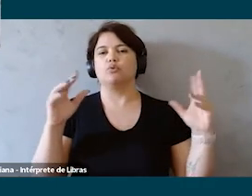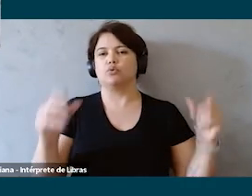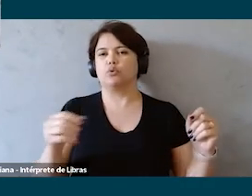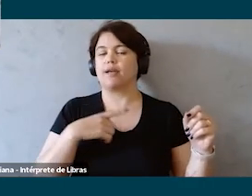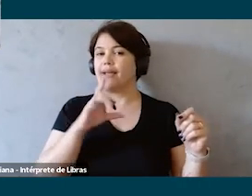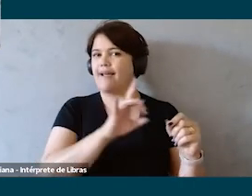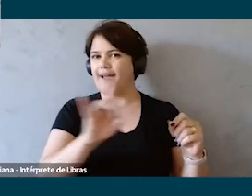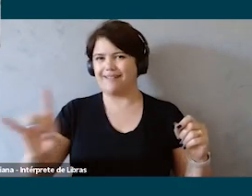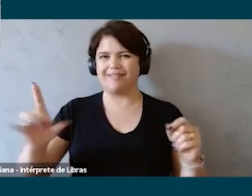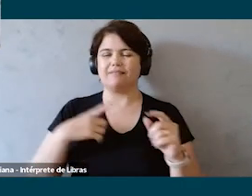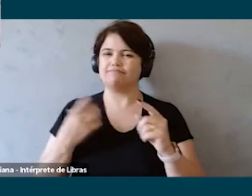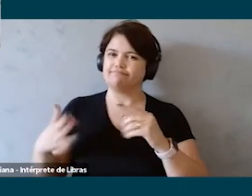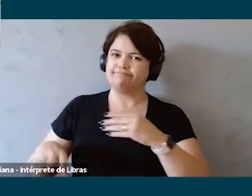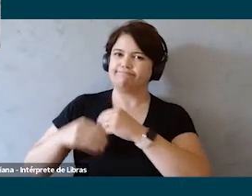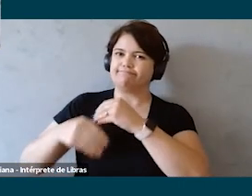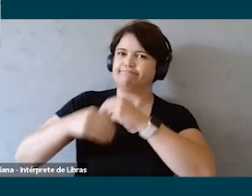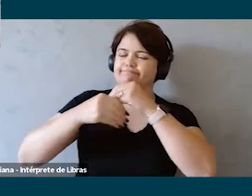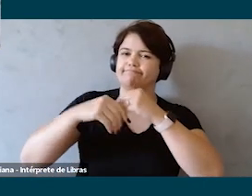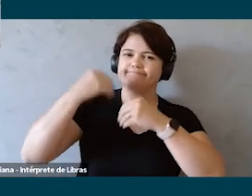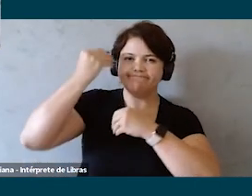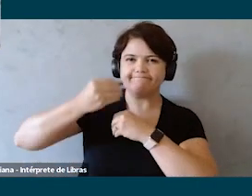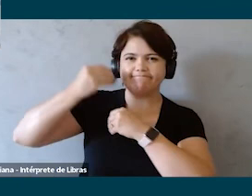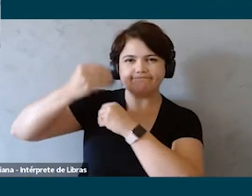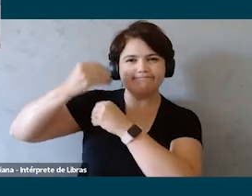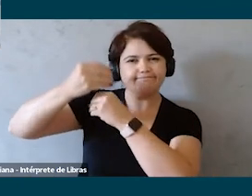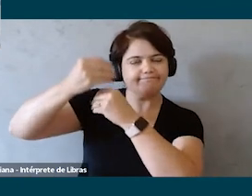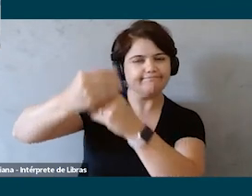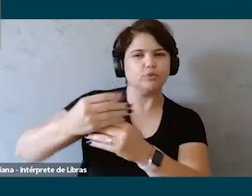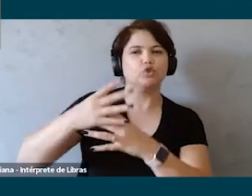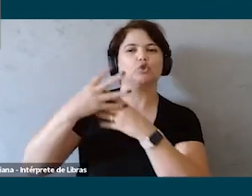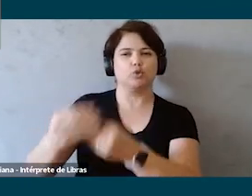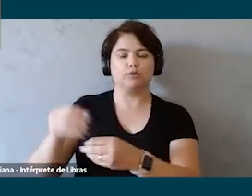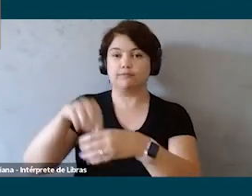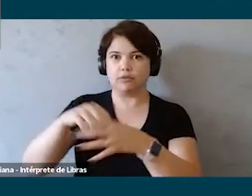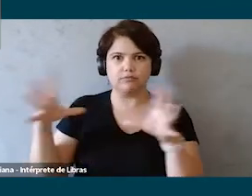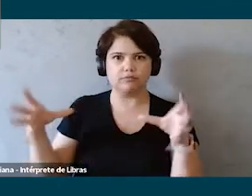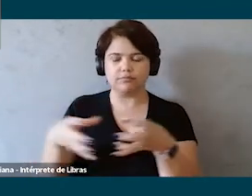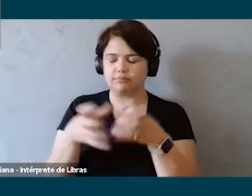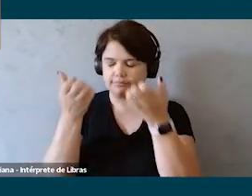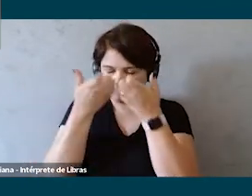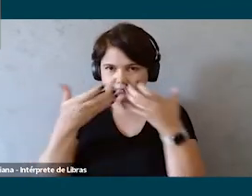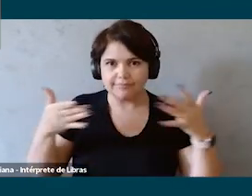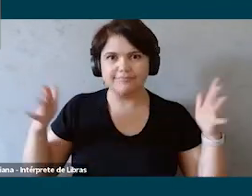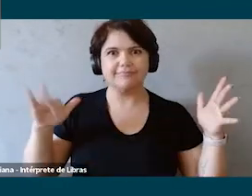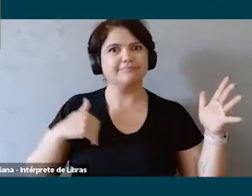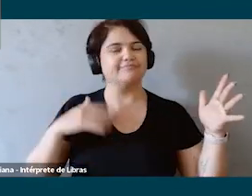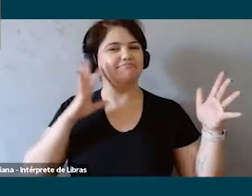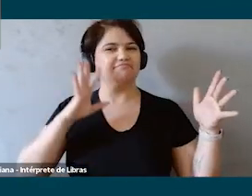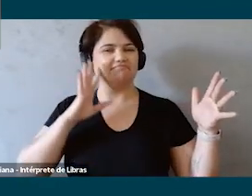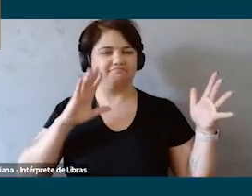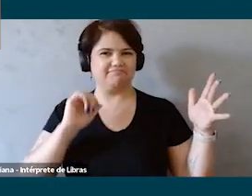cada um contribuindo com sua expertise né Camis que é muito legal e ver isso no time acontecendo é muito bacana